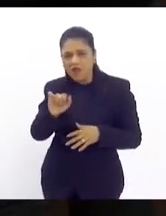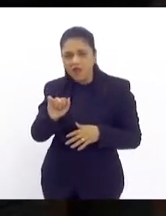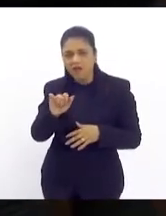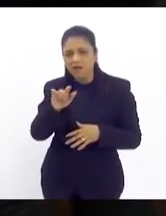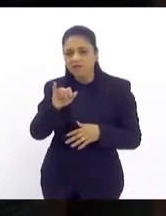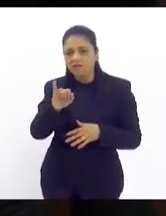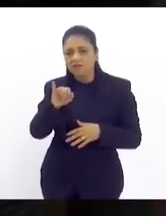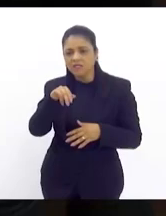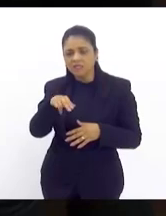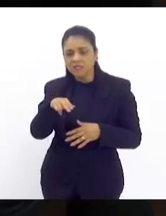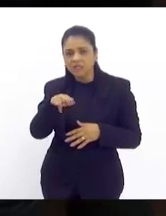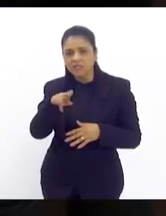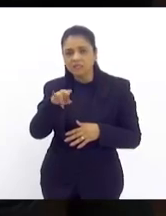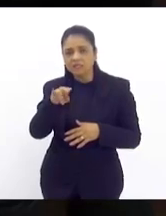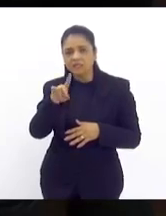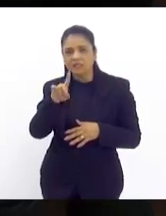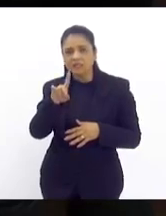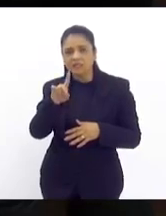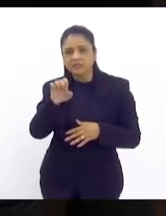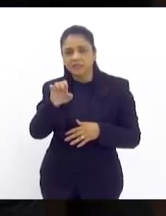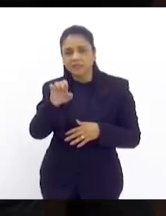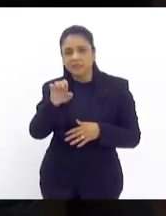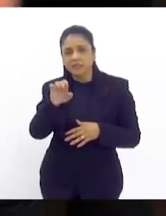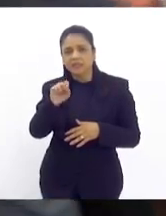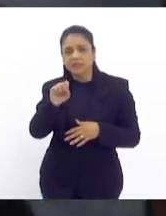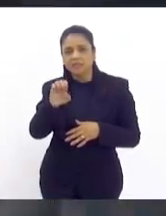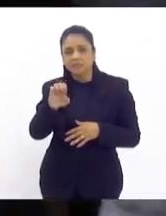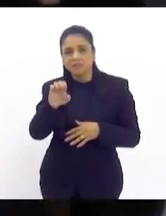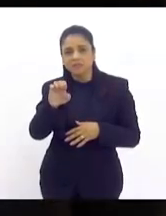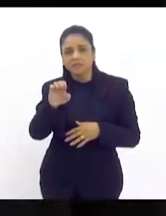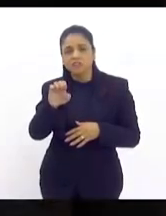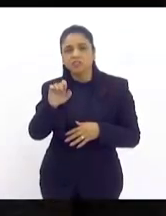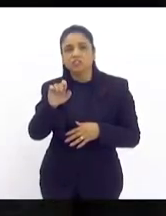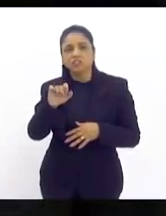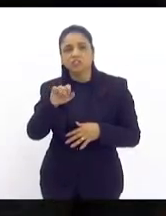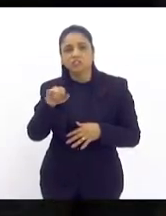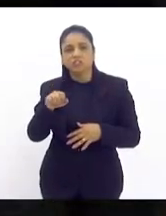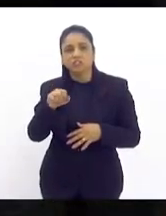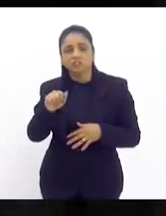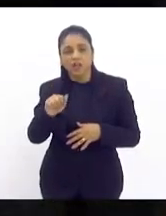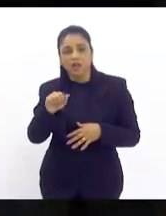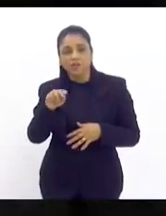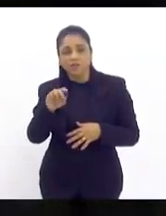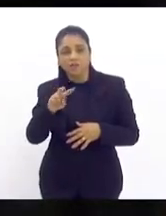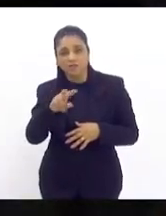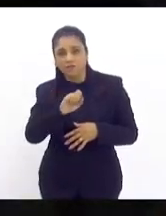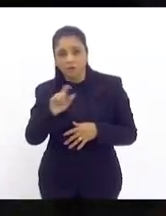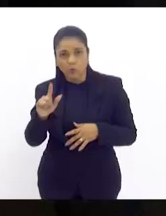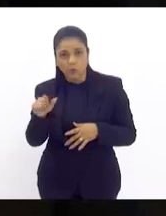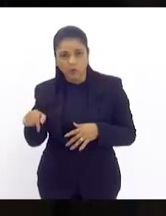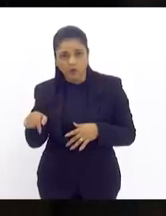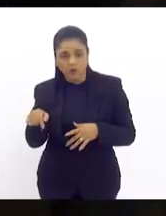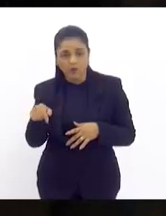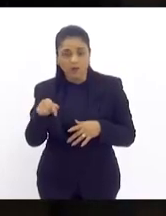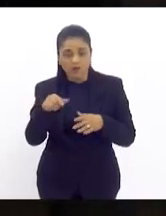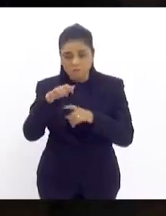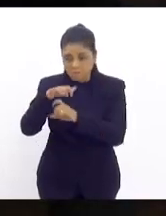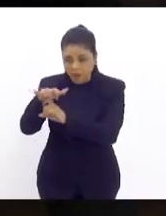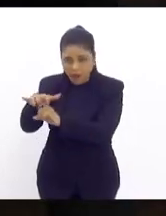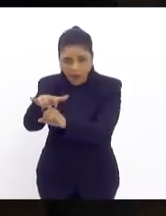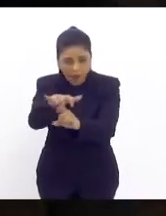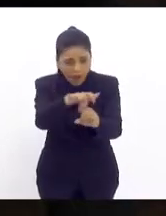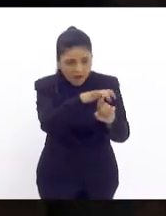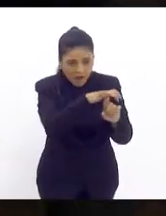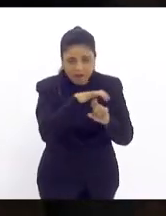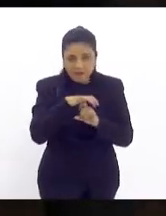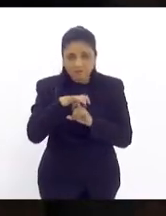Locais e barracas que ficam nas transversais da feira de São Cristóvão e